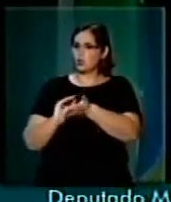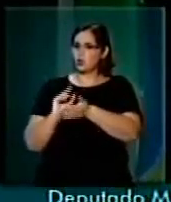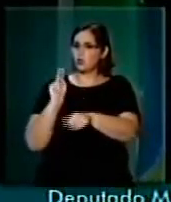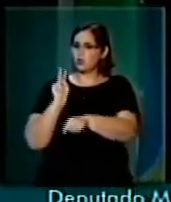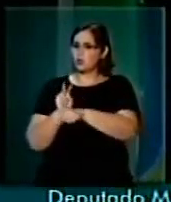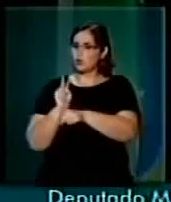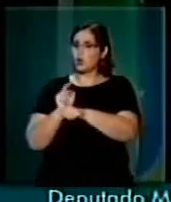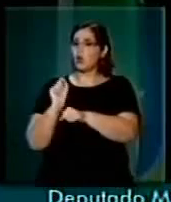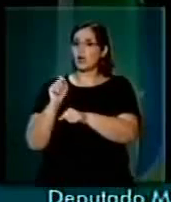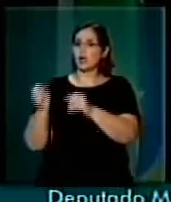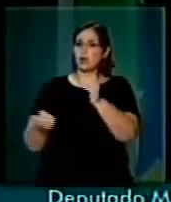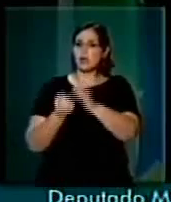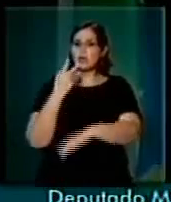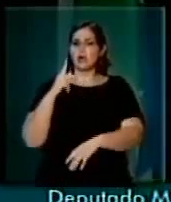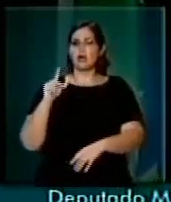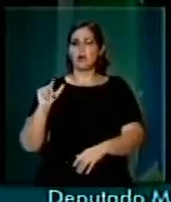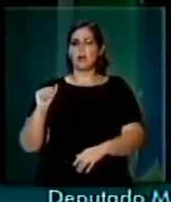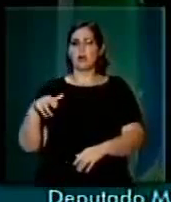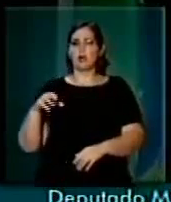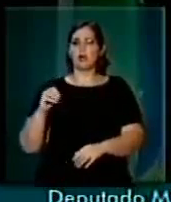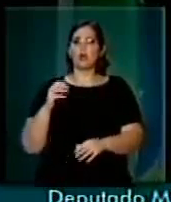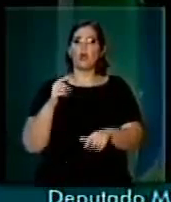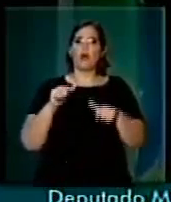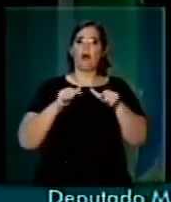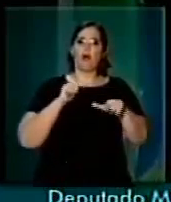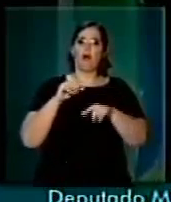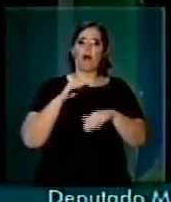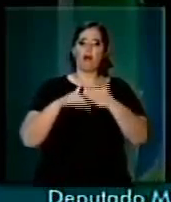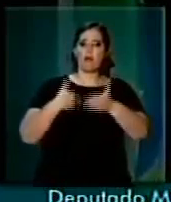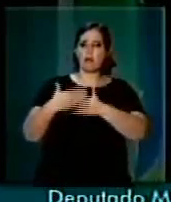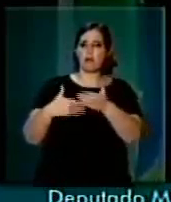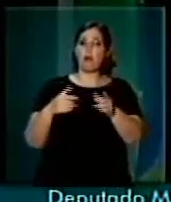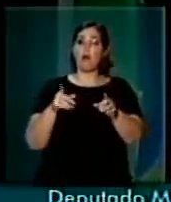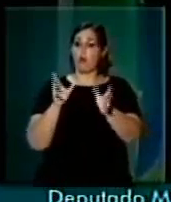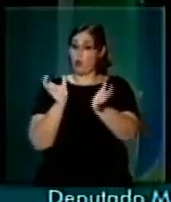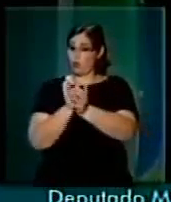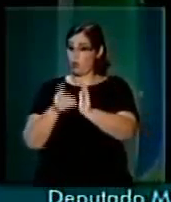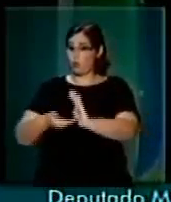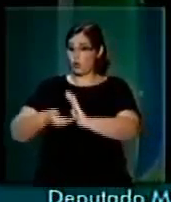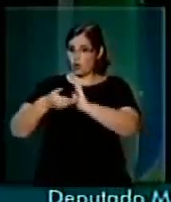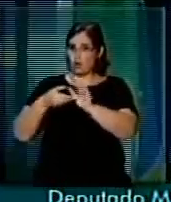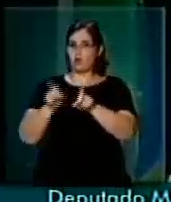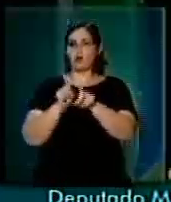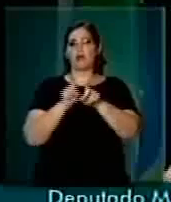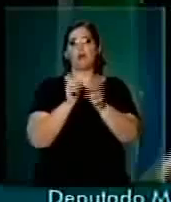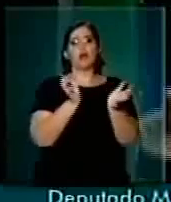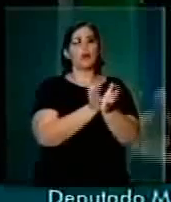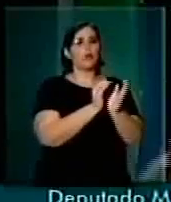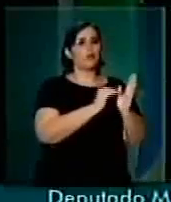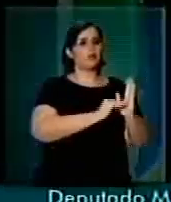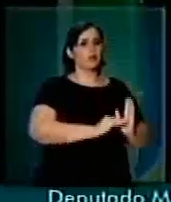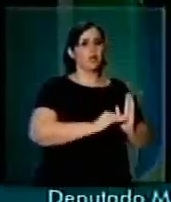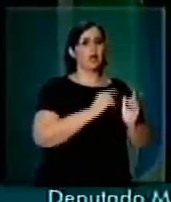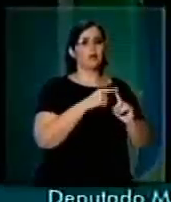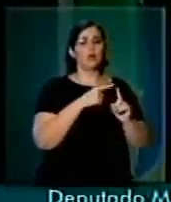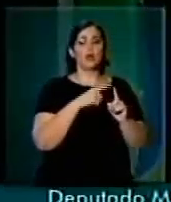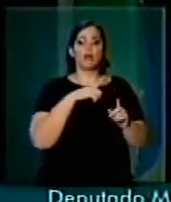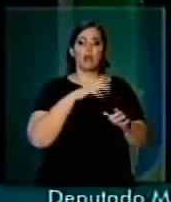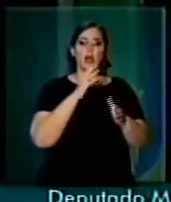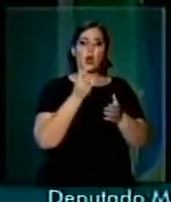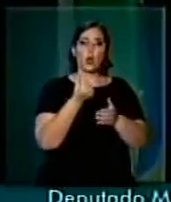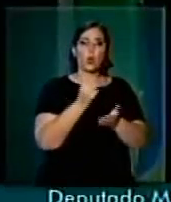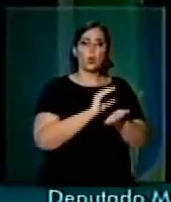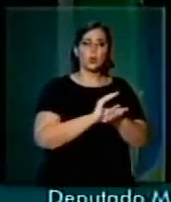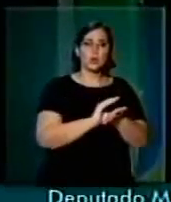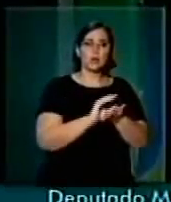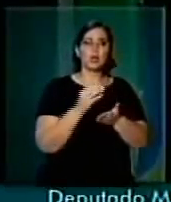implantação destes planos de carreira tanto dos servidores da Câmara quanto dos servidores do Senado no orçamento